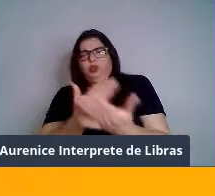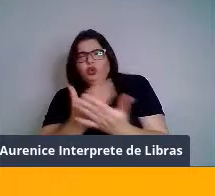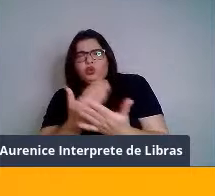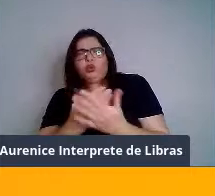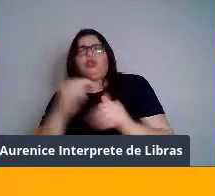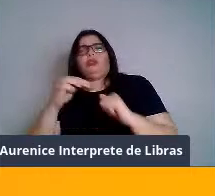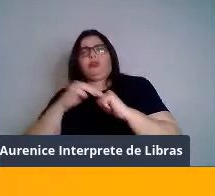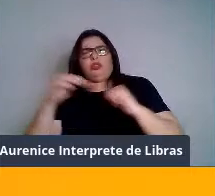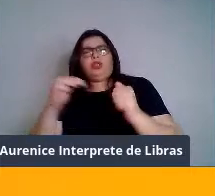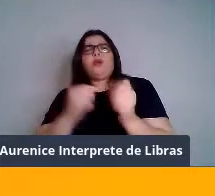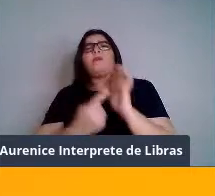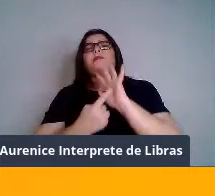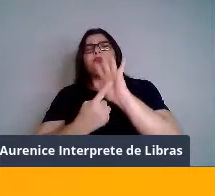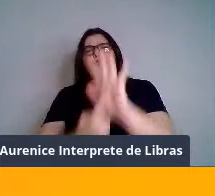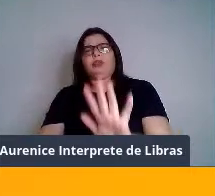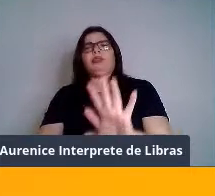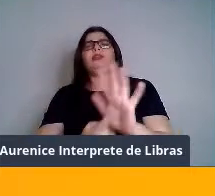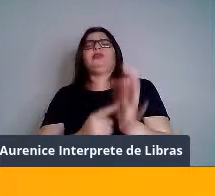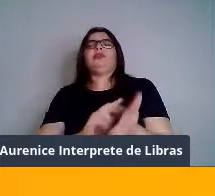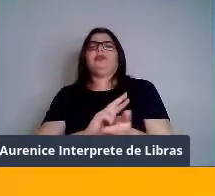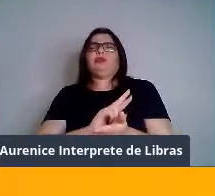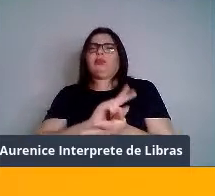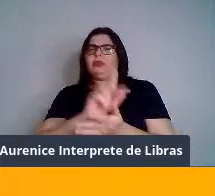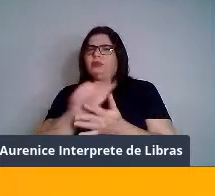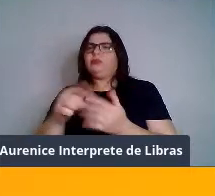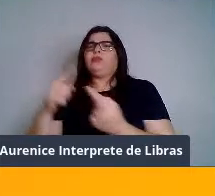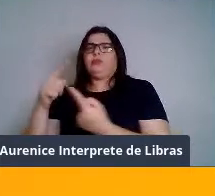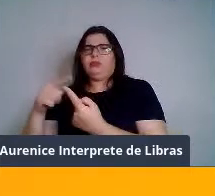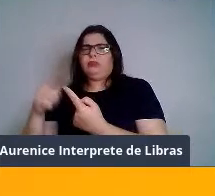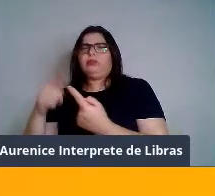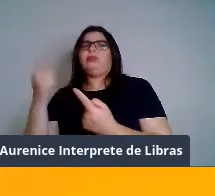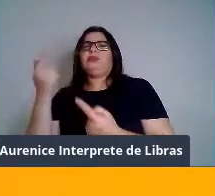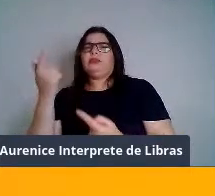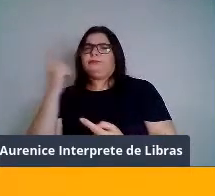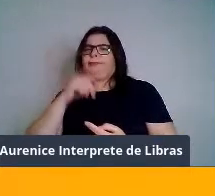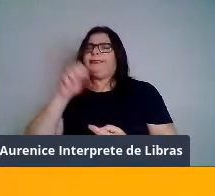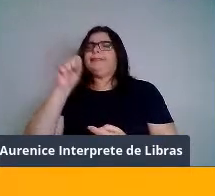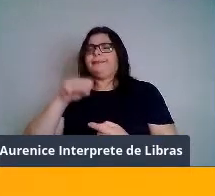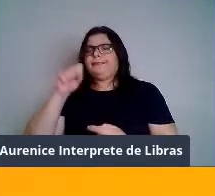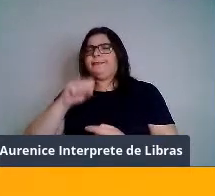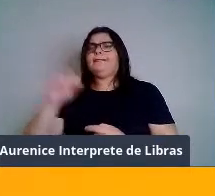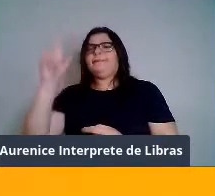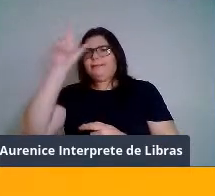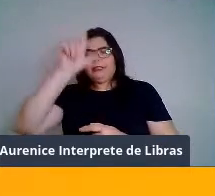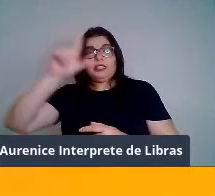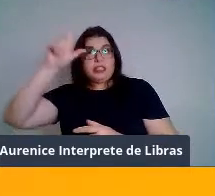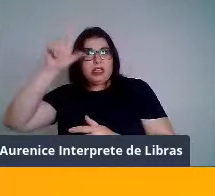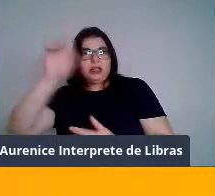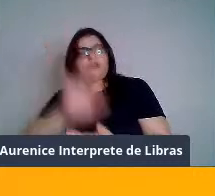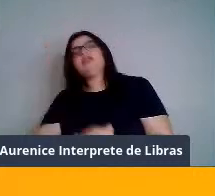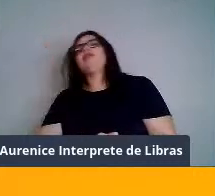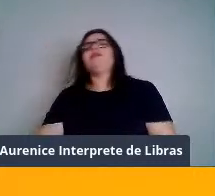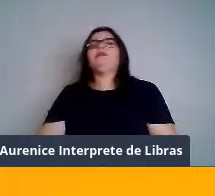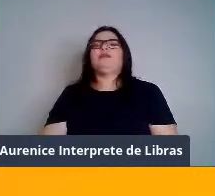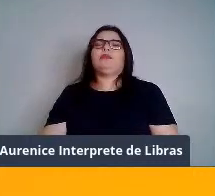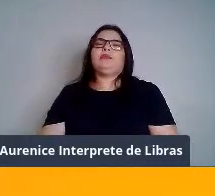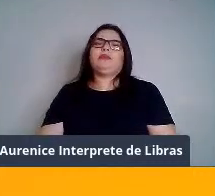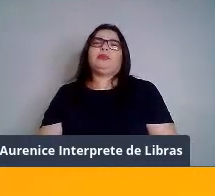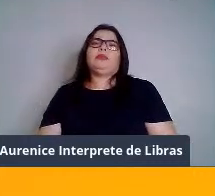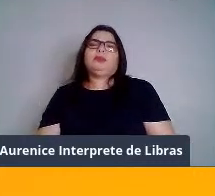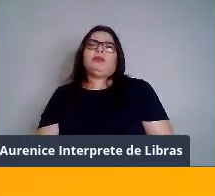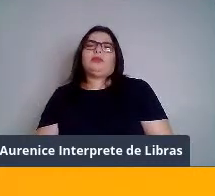várias espécies têm hierarquia de dominância. Então, voltando lá para o início, né? Eu mostrei exemplos de comportamentos sociais para se defender,